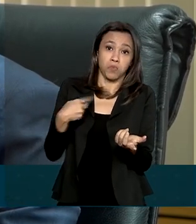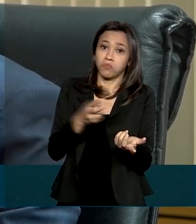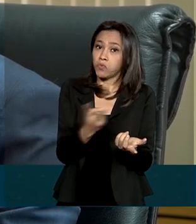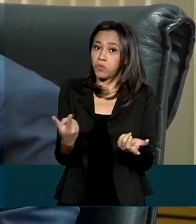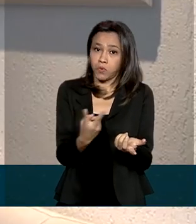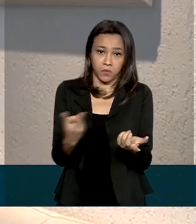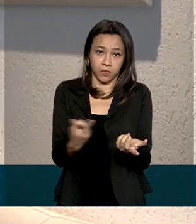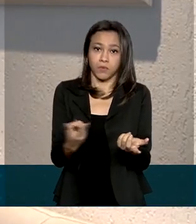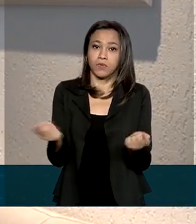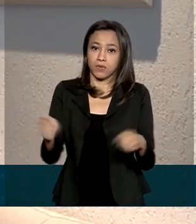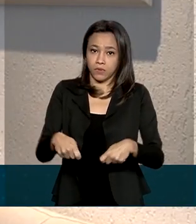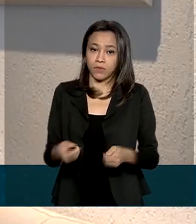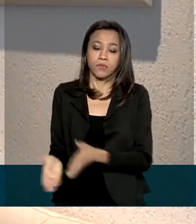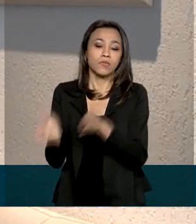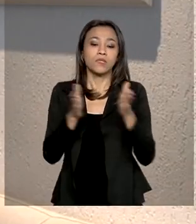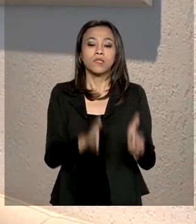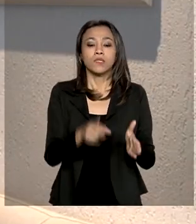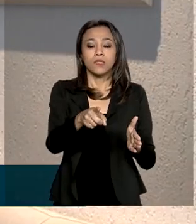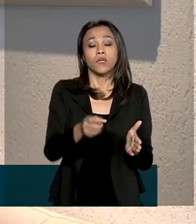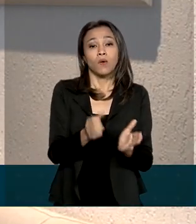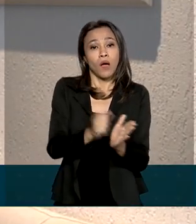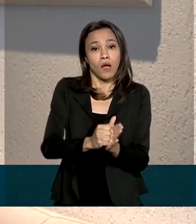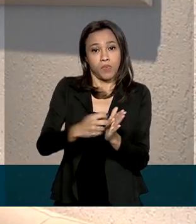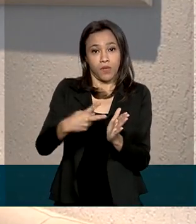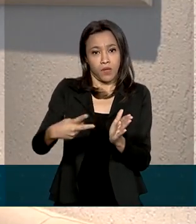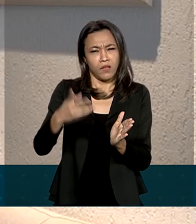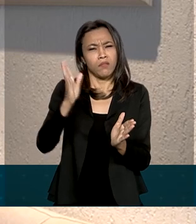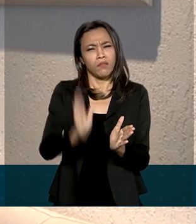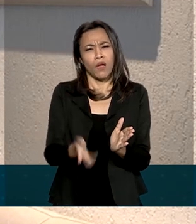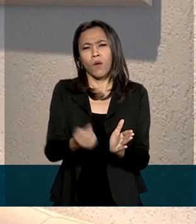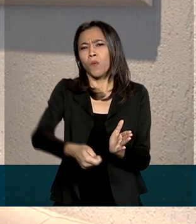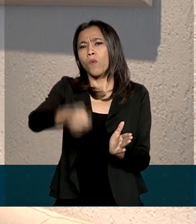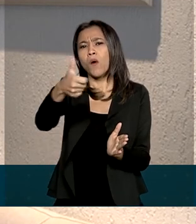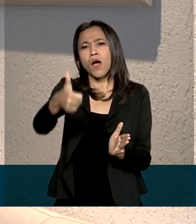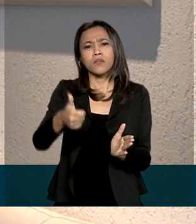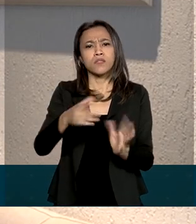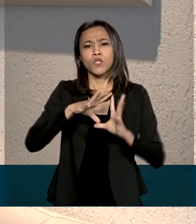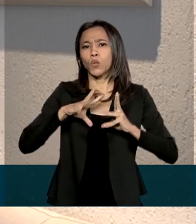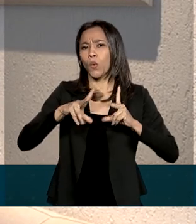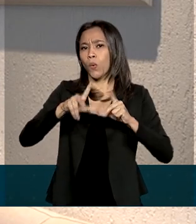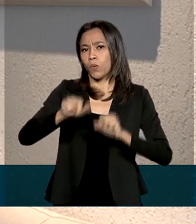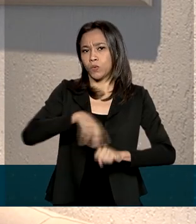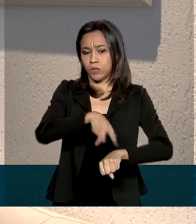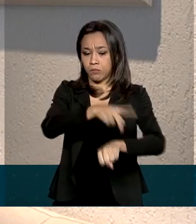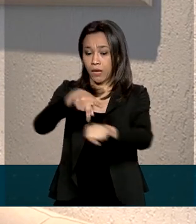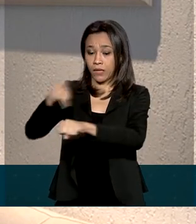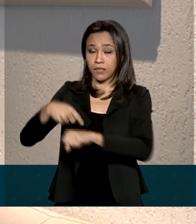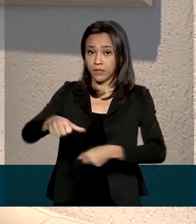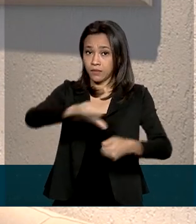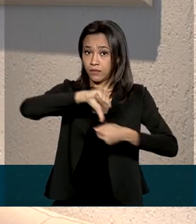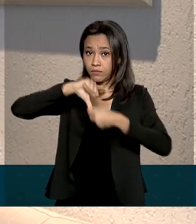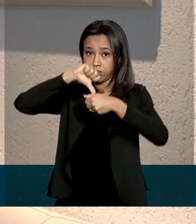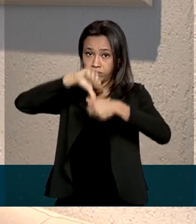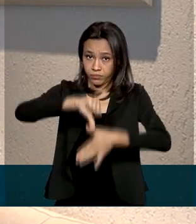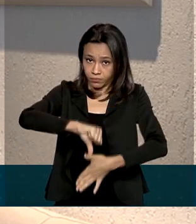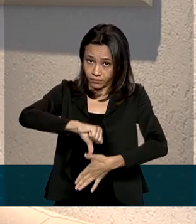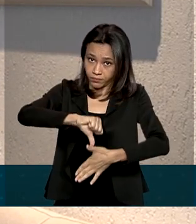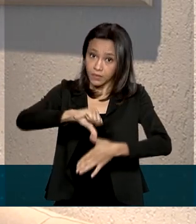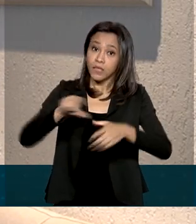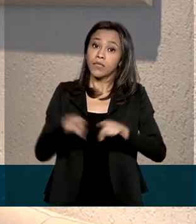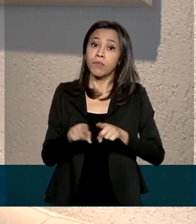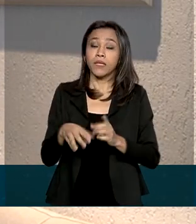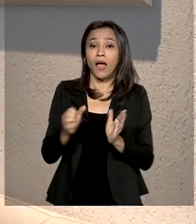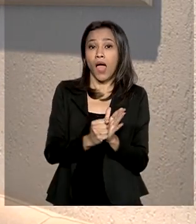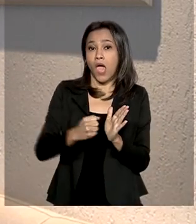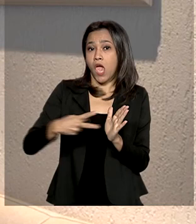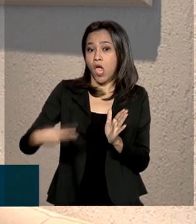documento do veículo. O aplicativo já está disponível em quase todos os países da América do Sul, nas lojas da Apple